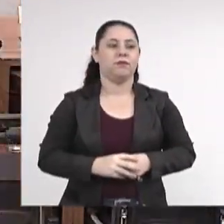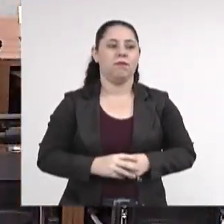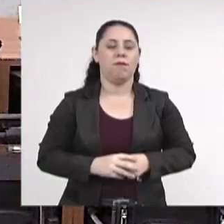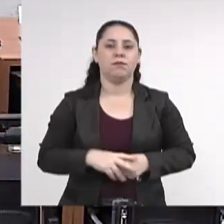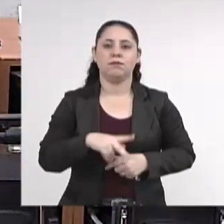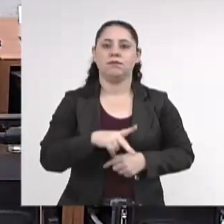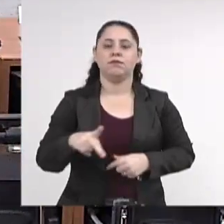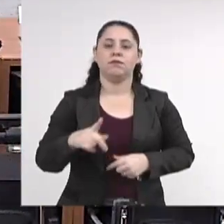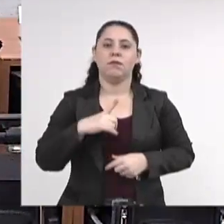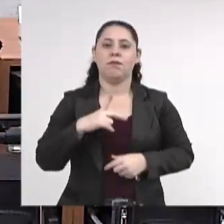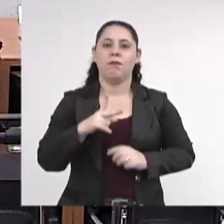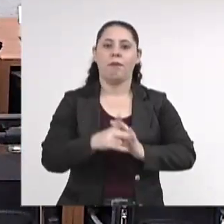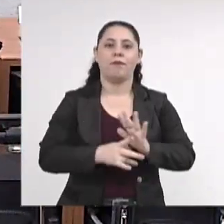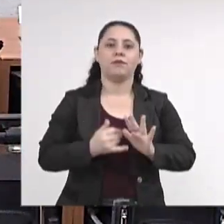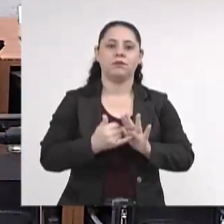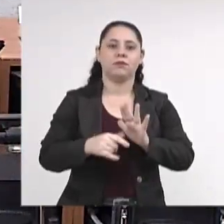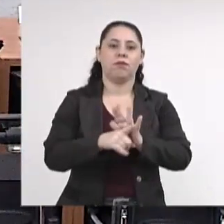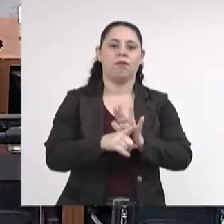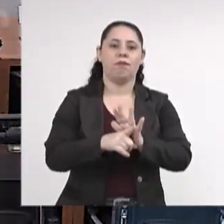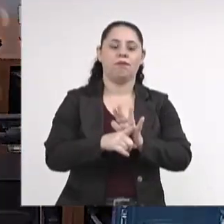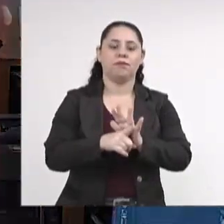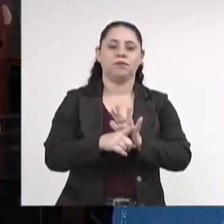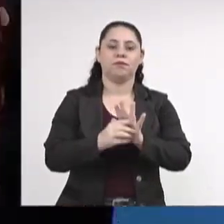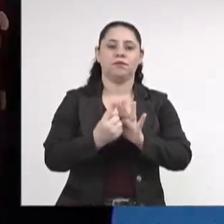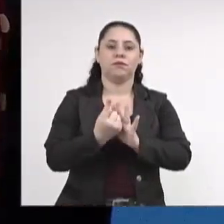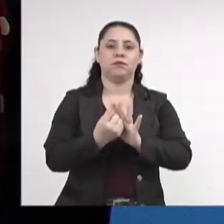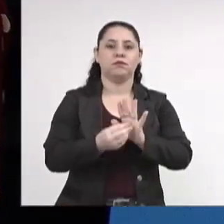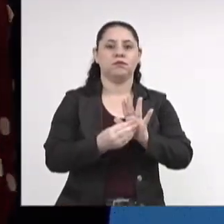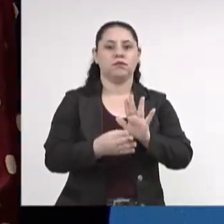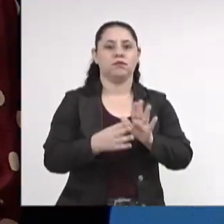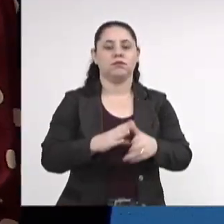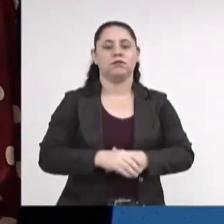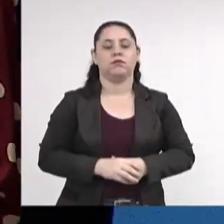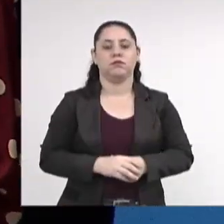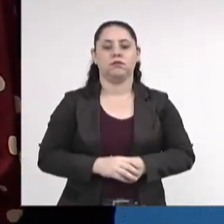Seu presidente, eu tenho um projeto de lei e uma indicação.